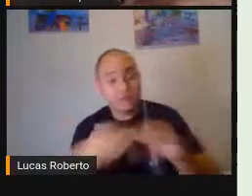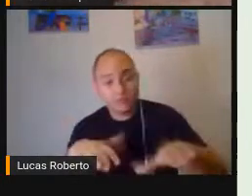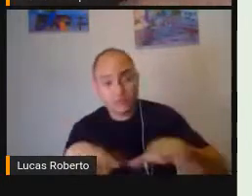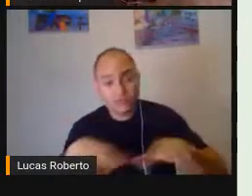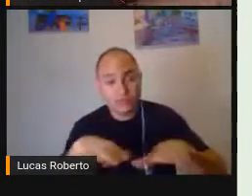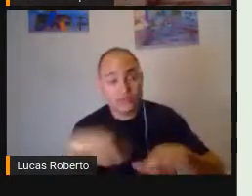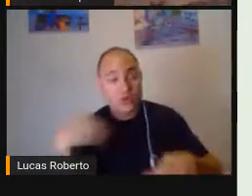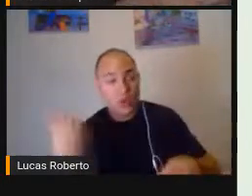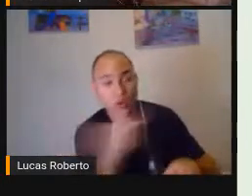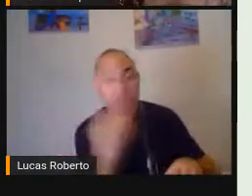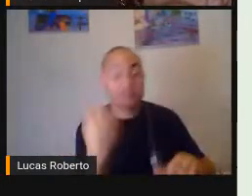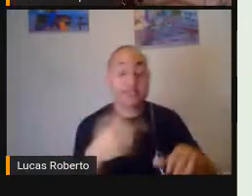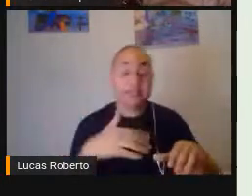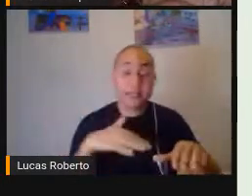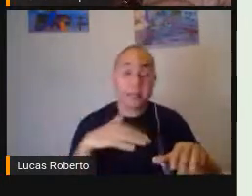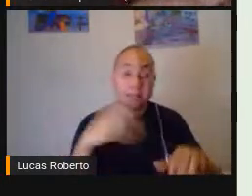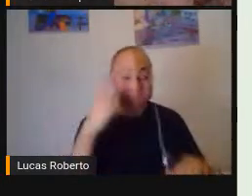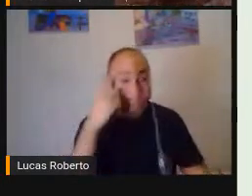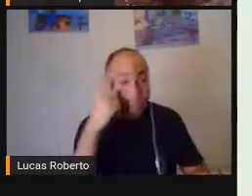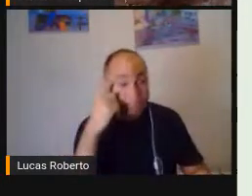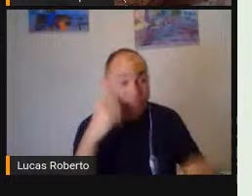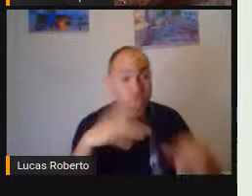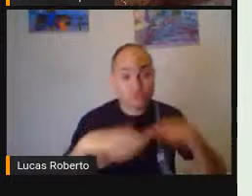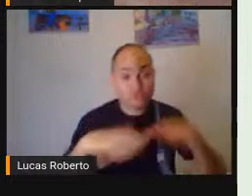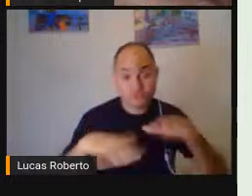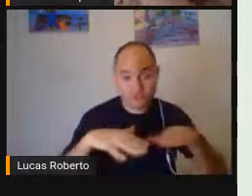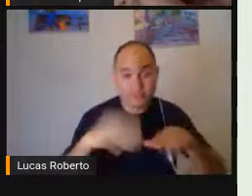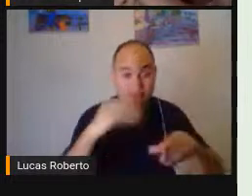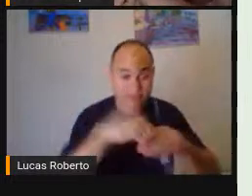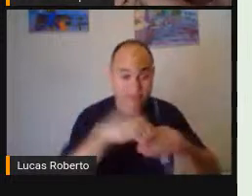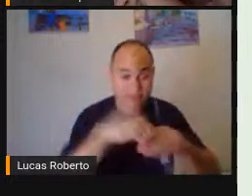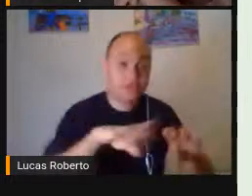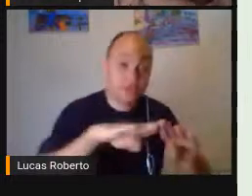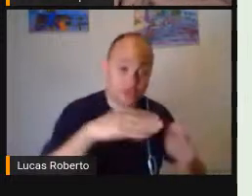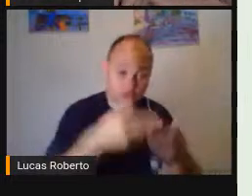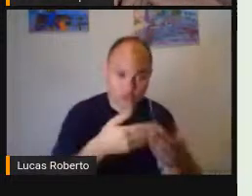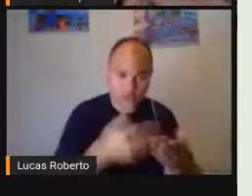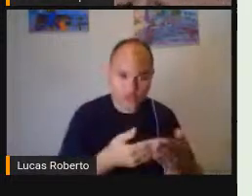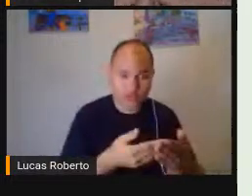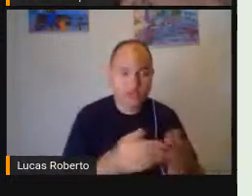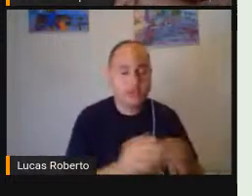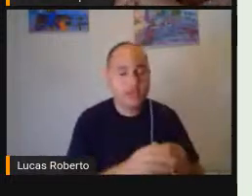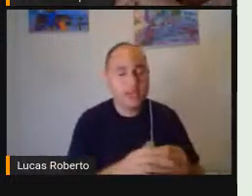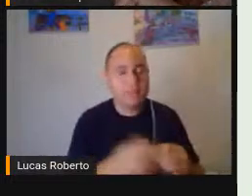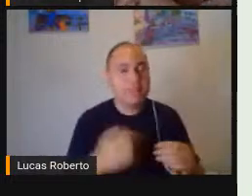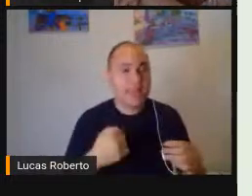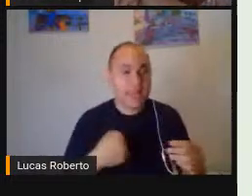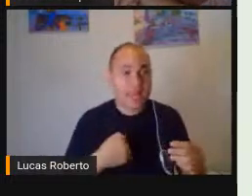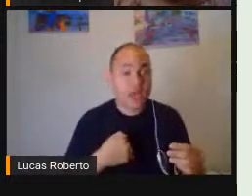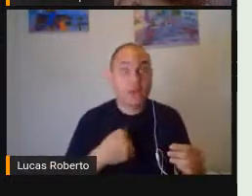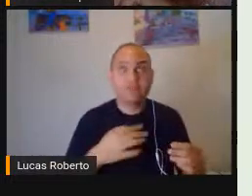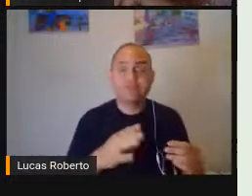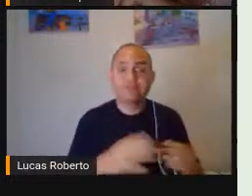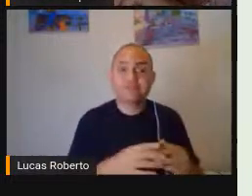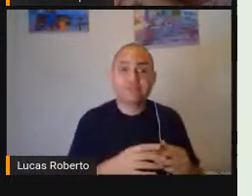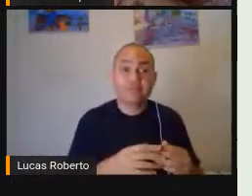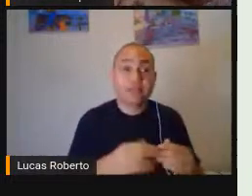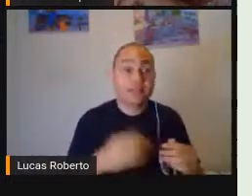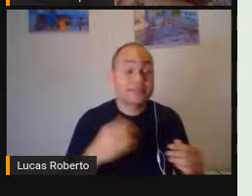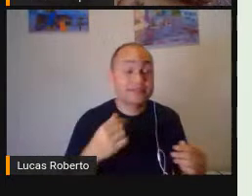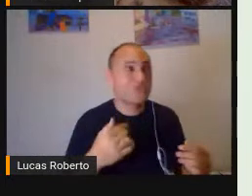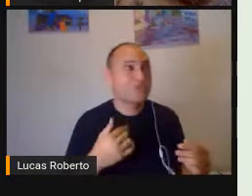escola Eu gosto muito Quando ela comentou Ali do let me talk Eu tenho Um filho Que ele tem autismo